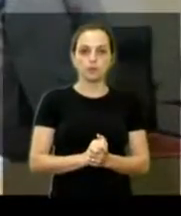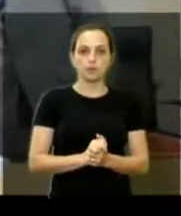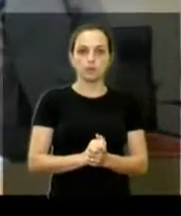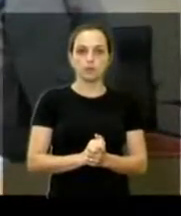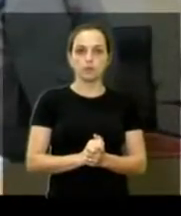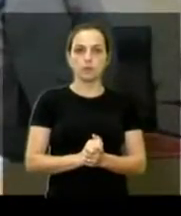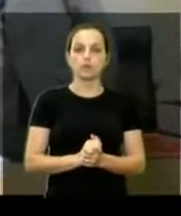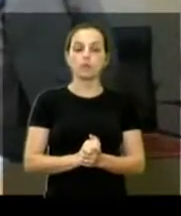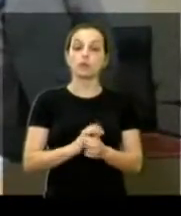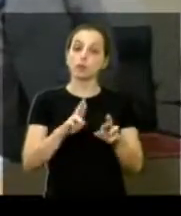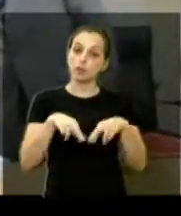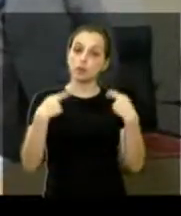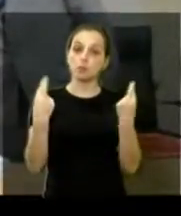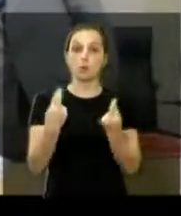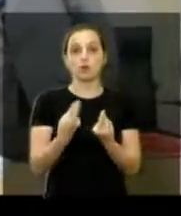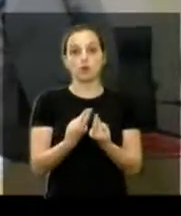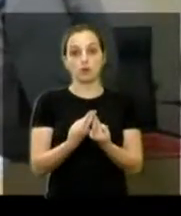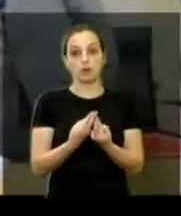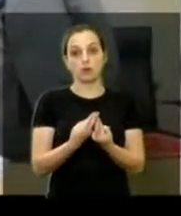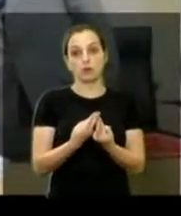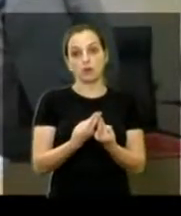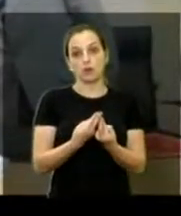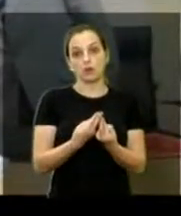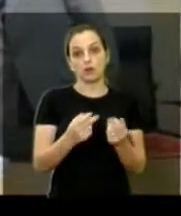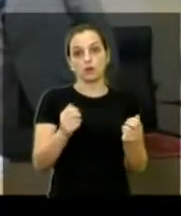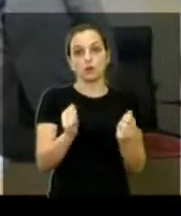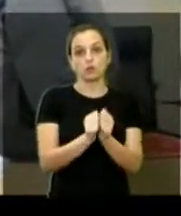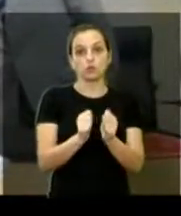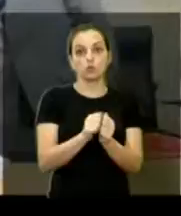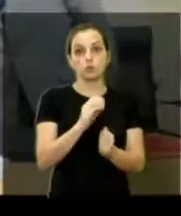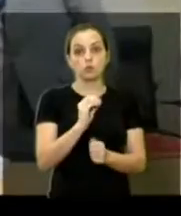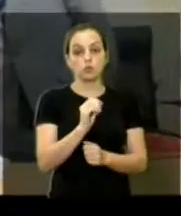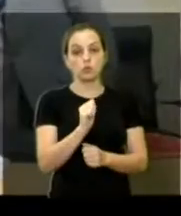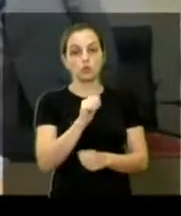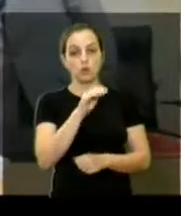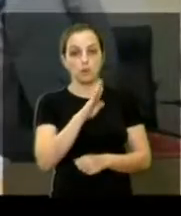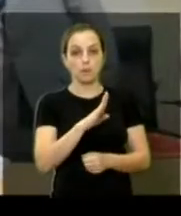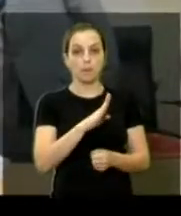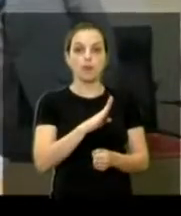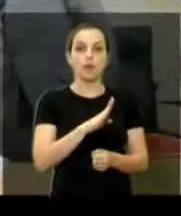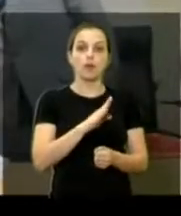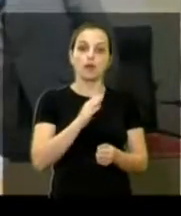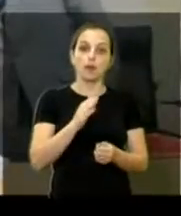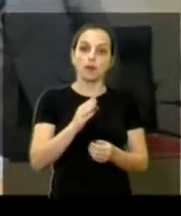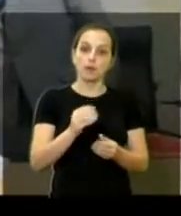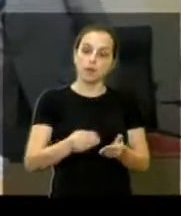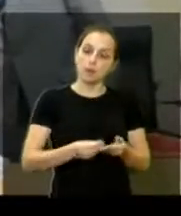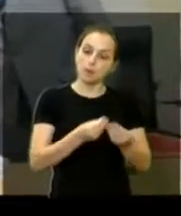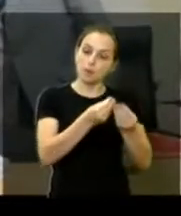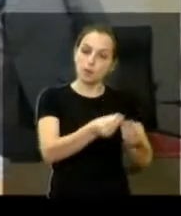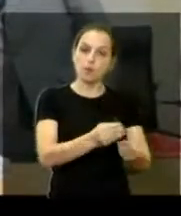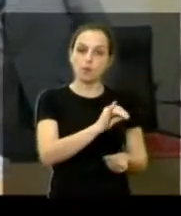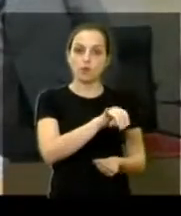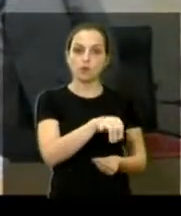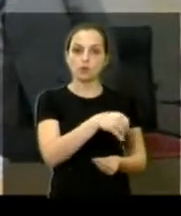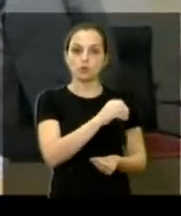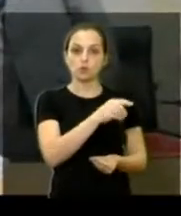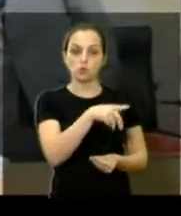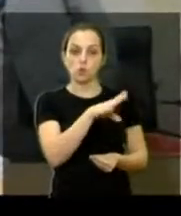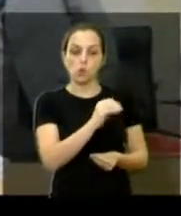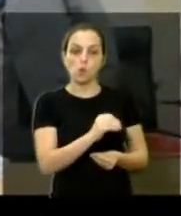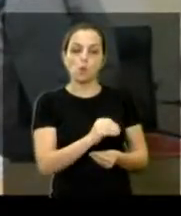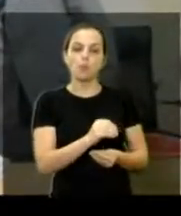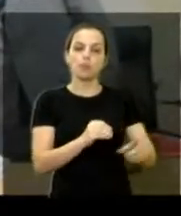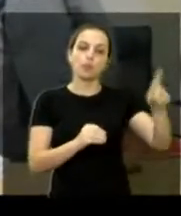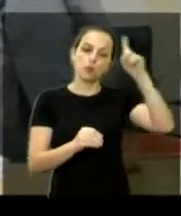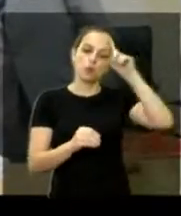Nessa sessão aí, por iniciativa até a do João Farias, foi criado o Dia Municipal de Defesa das